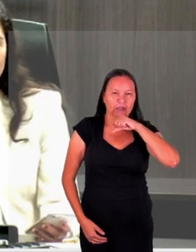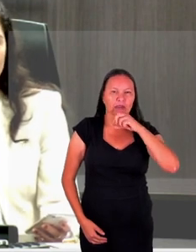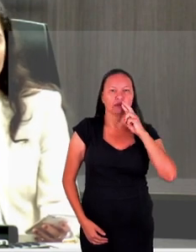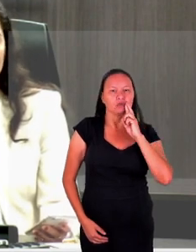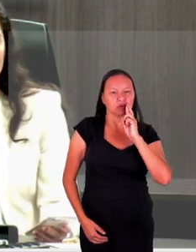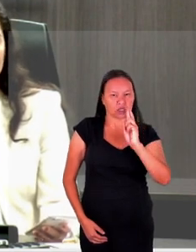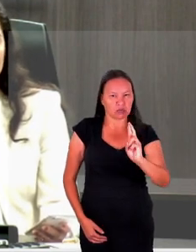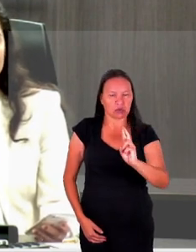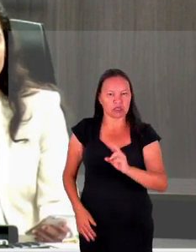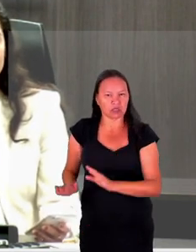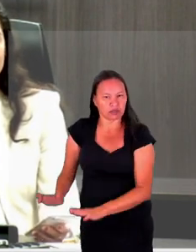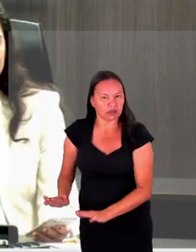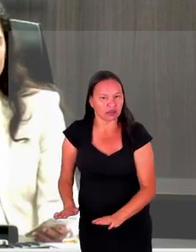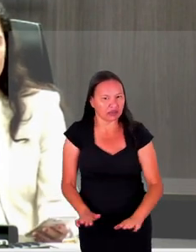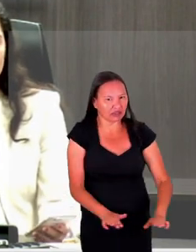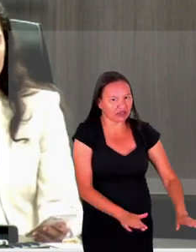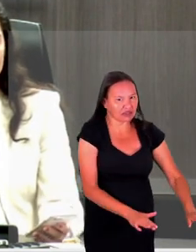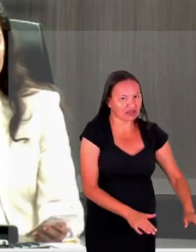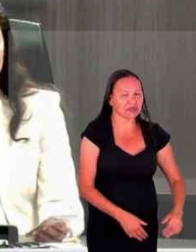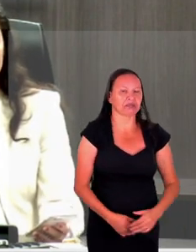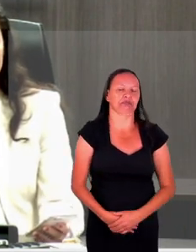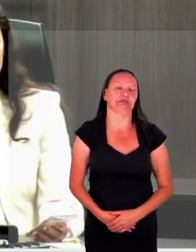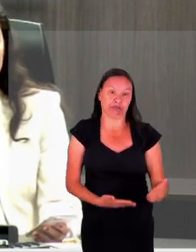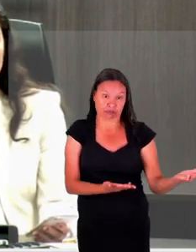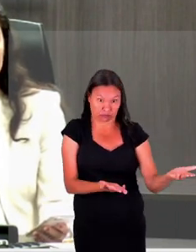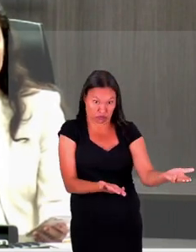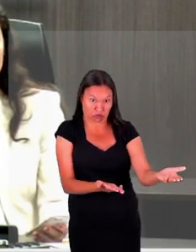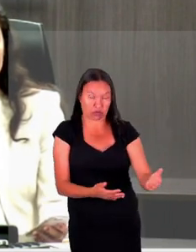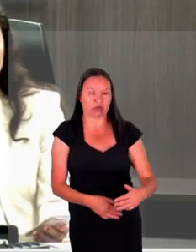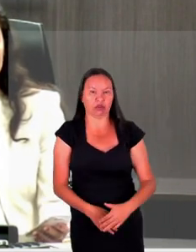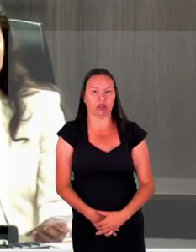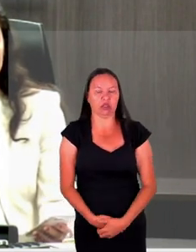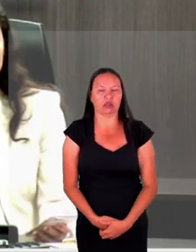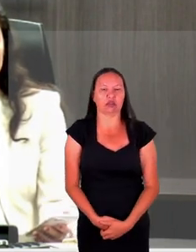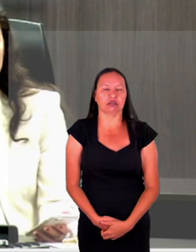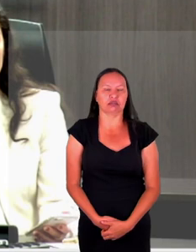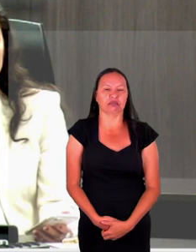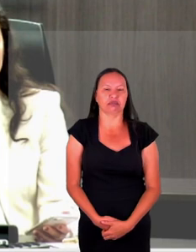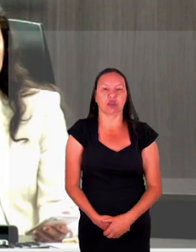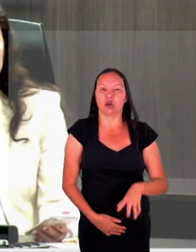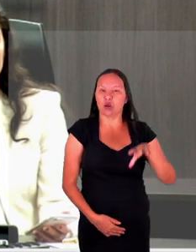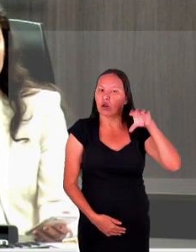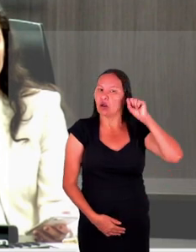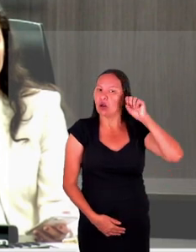o Vladimir que é vontade seu áudio tá fechado